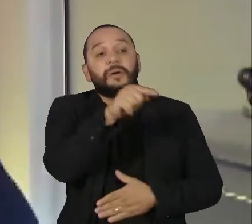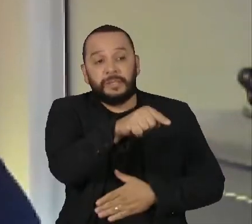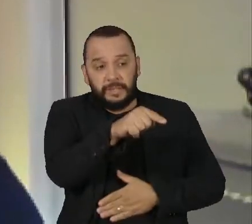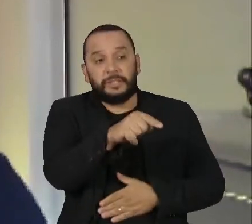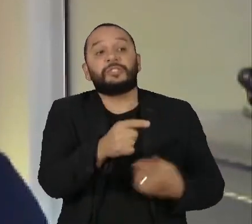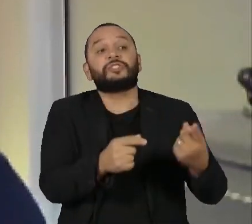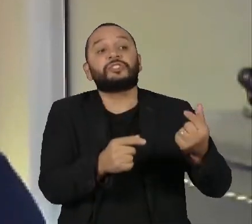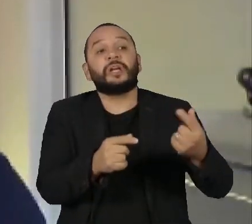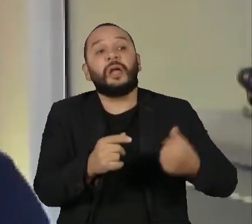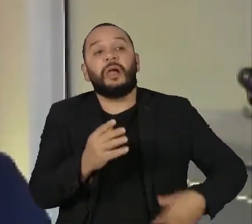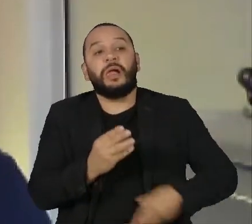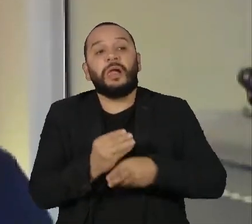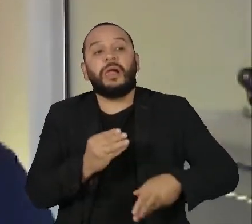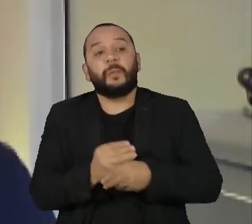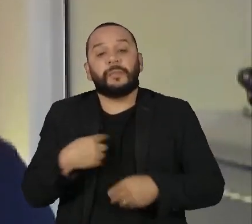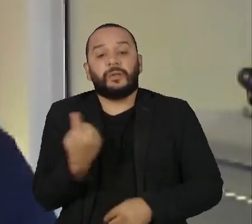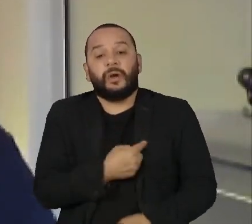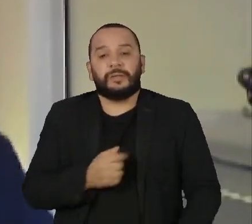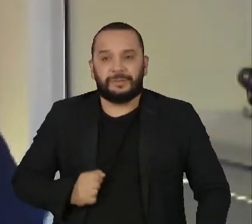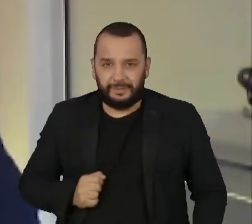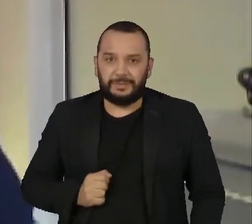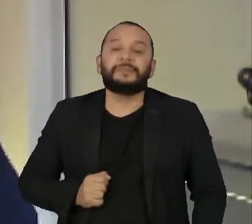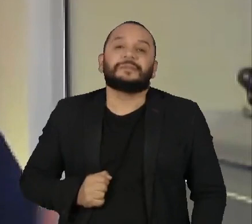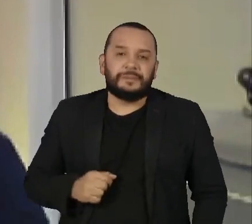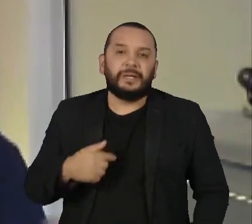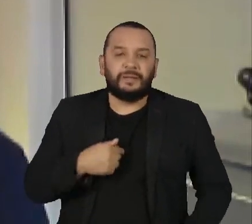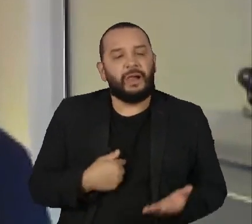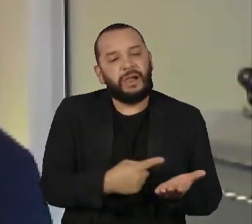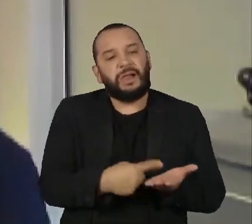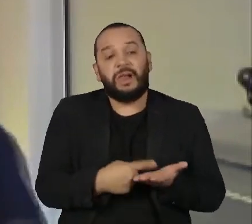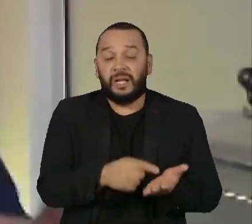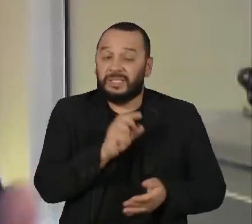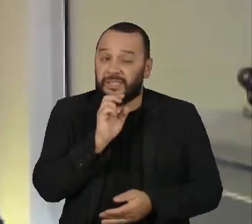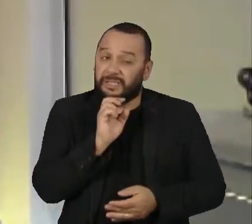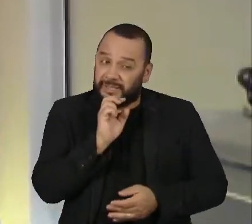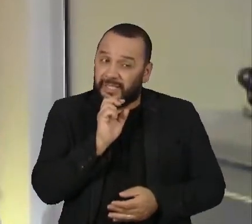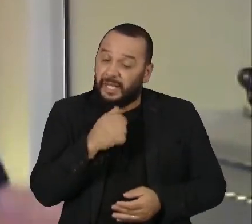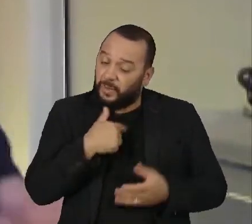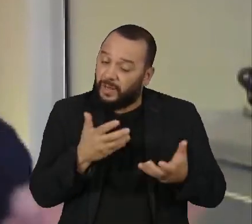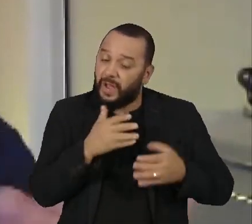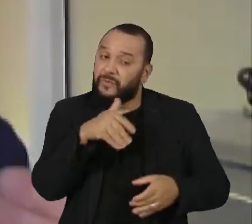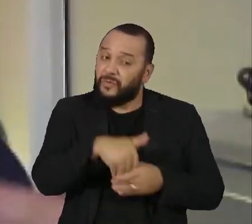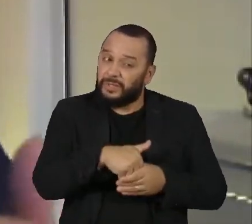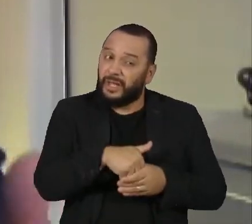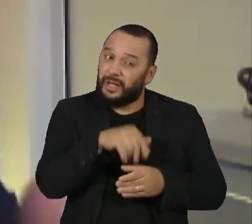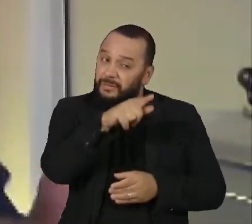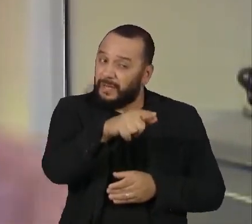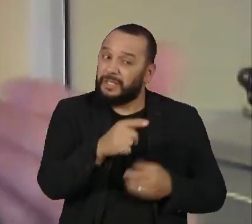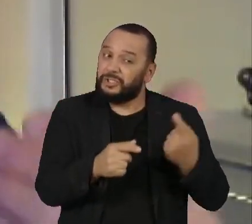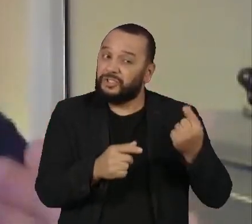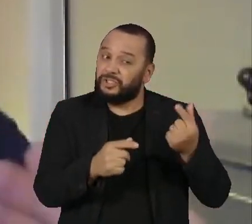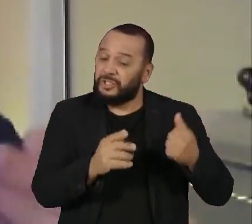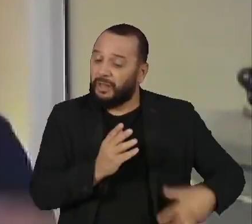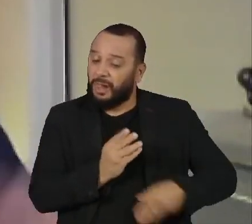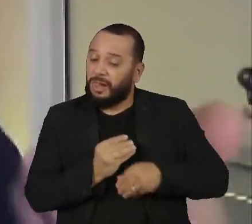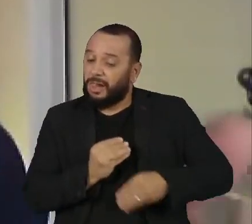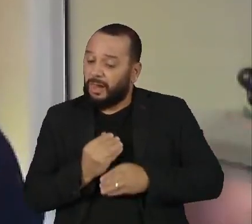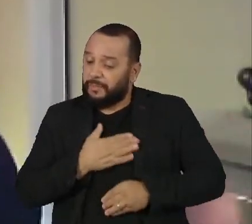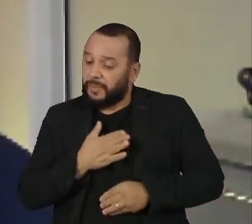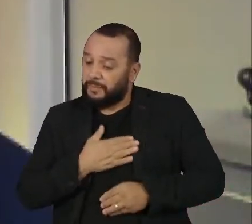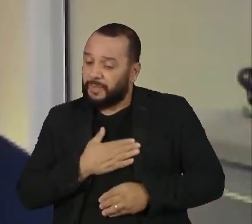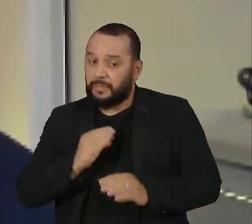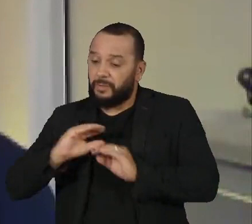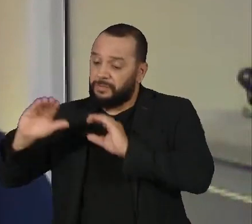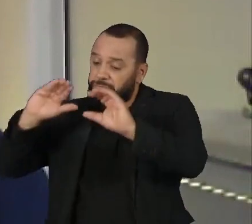prioridade dele. Logo, o parlamentar fica fazendo um joguinho ali. Fala, mas eu quero votar, mas não quero, talvez eu vote. Enfim, me